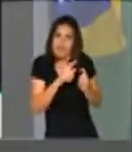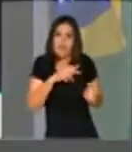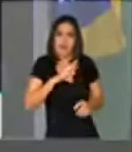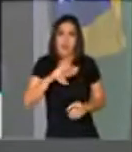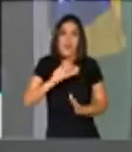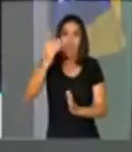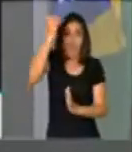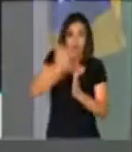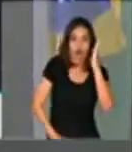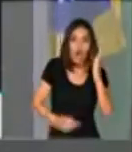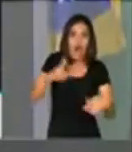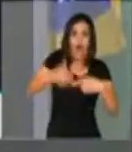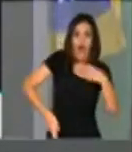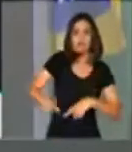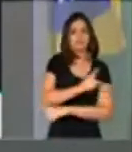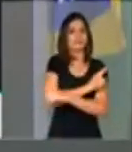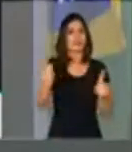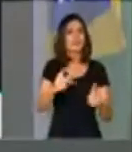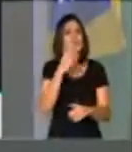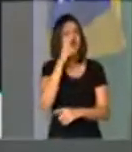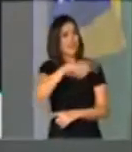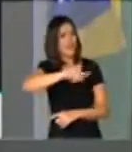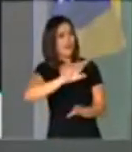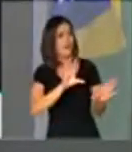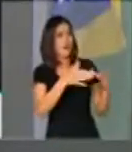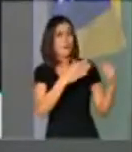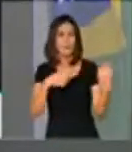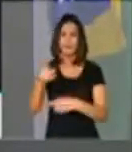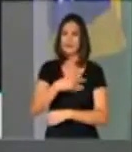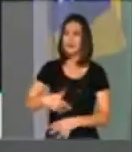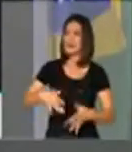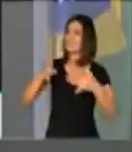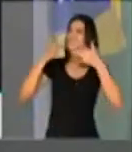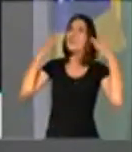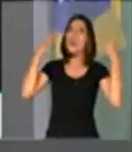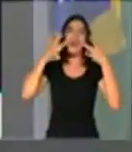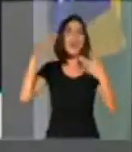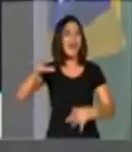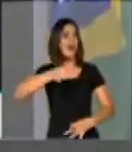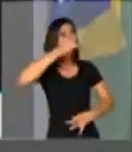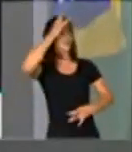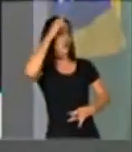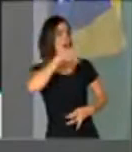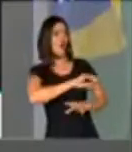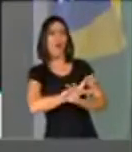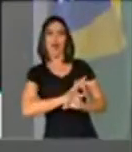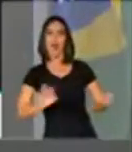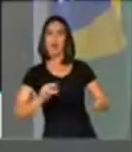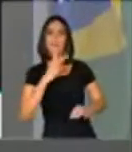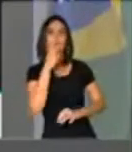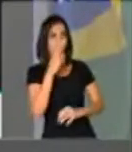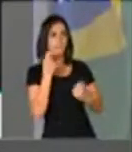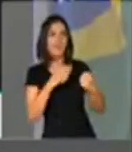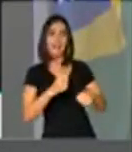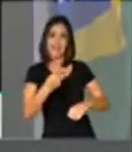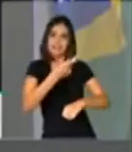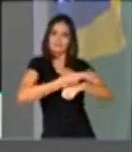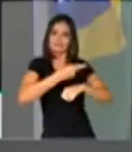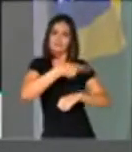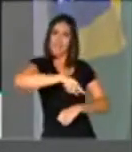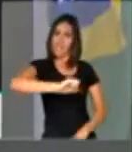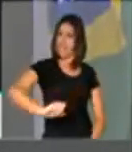o teatro da oposição vale Oscar. O teatro da oposição é uma